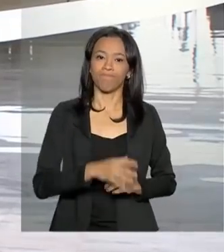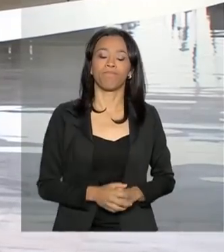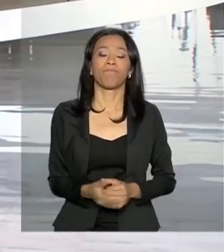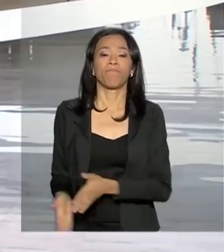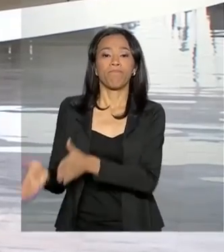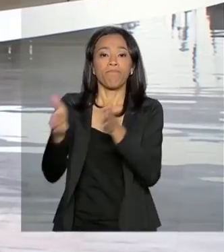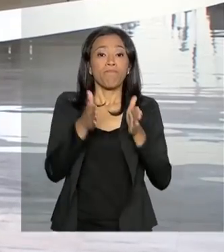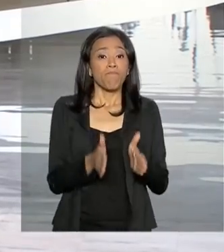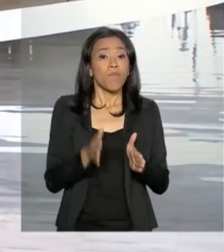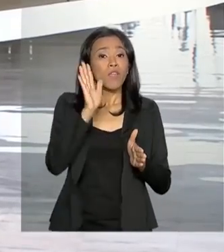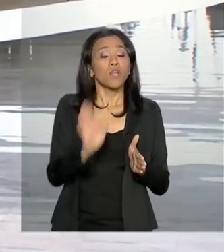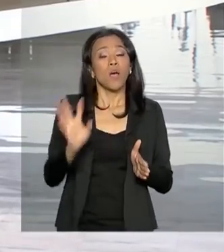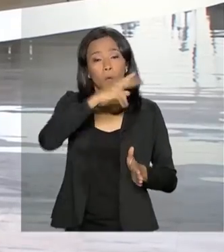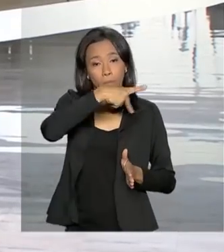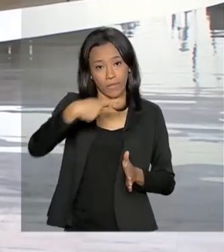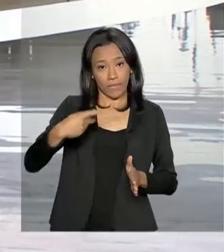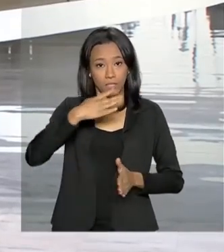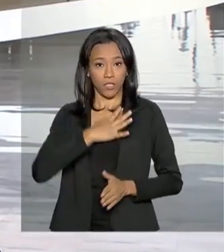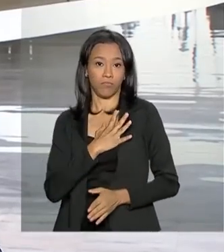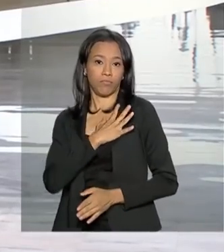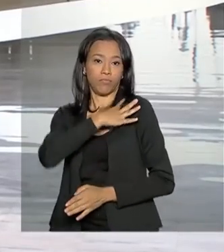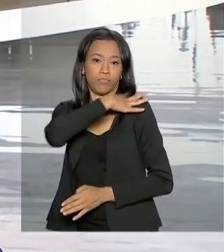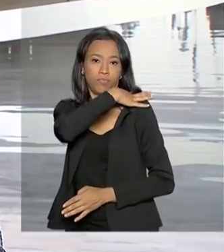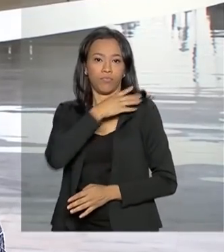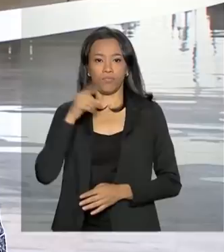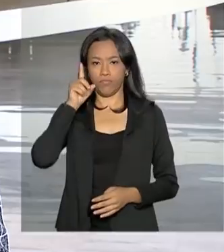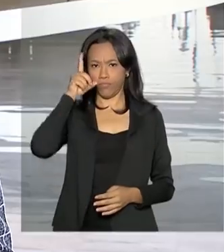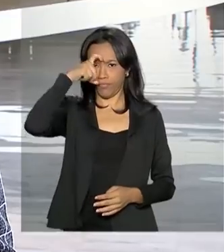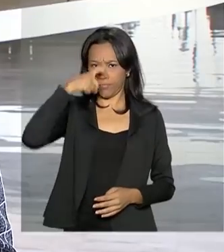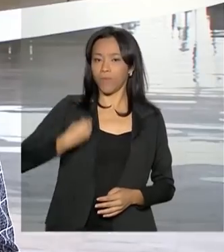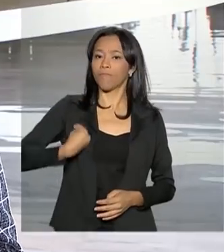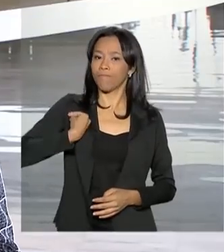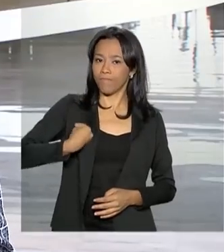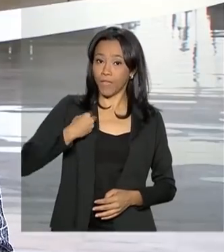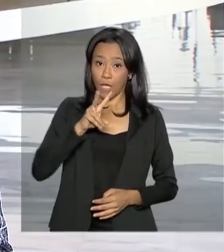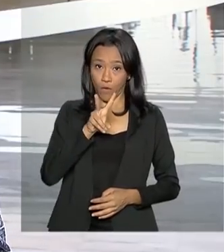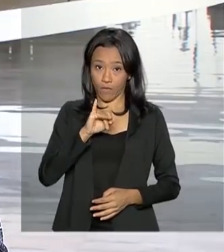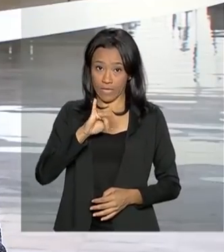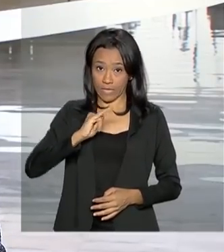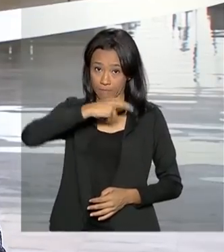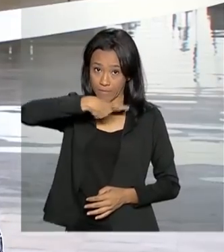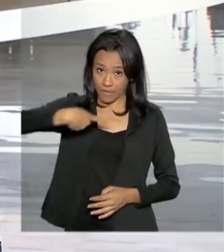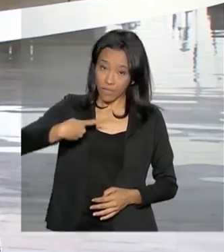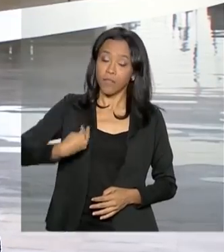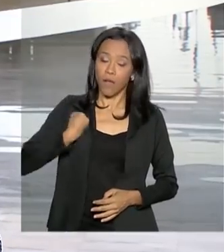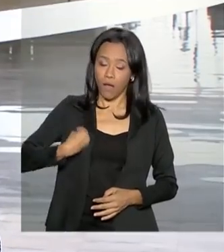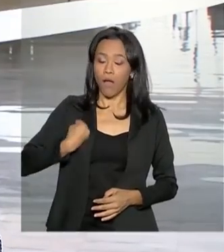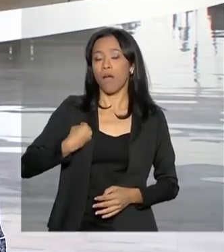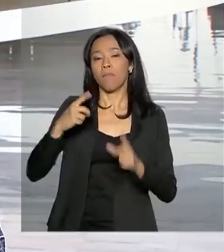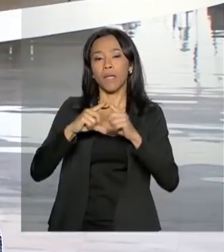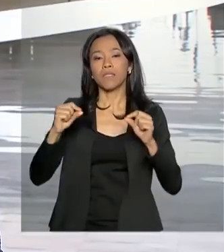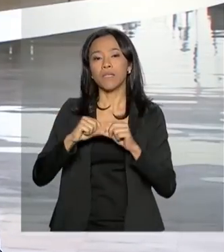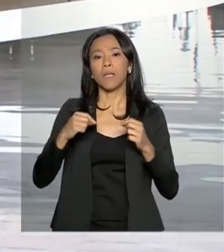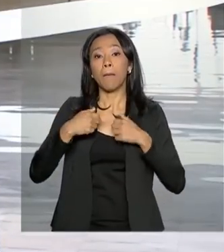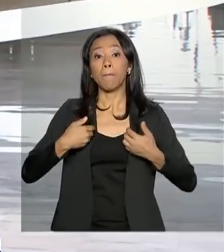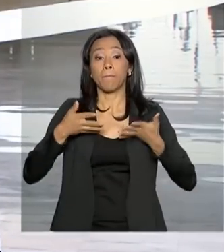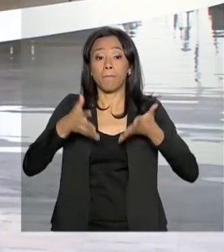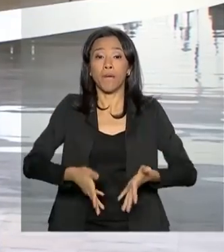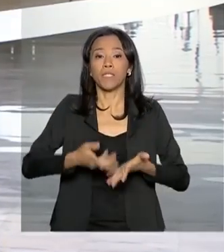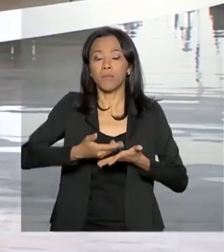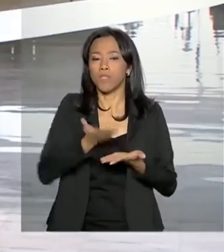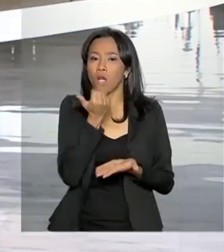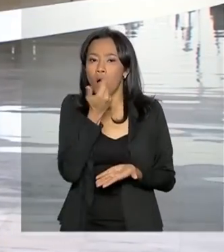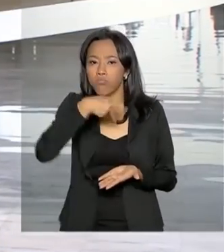o presidente em exercício, Hamilton Mourão, está aqui em Brasília, onde participa de um almoço e dá uma palestra para